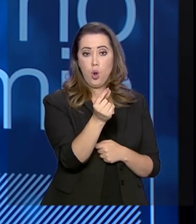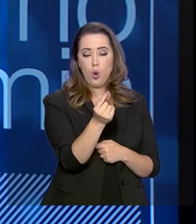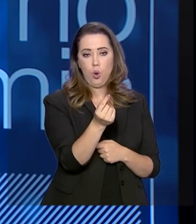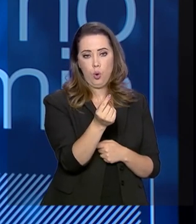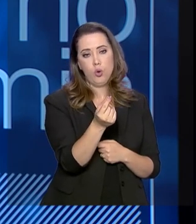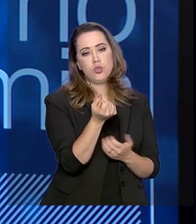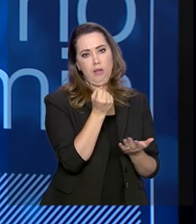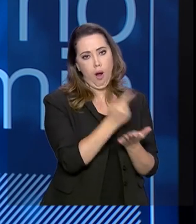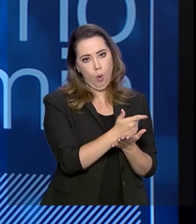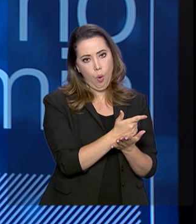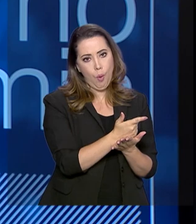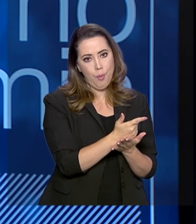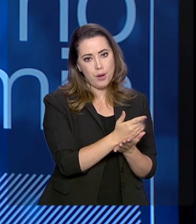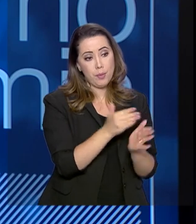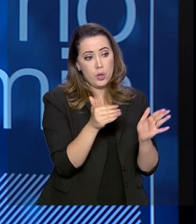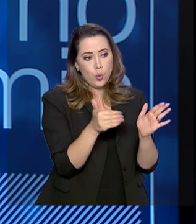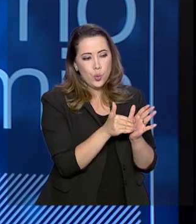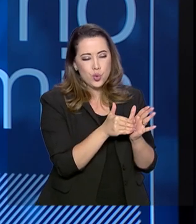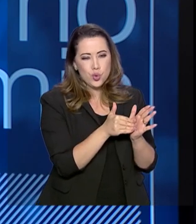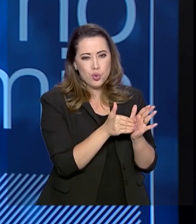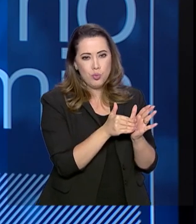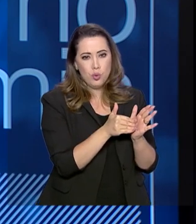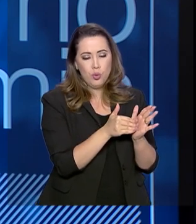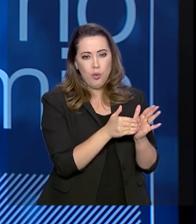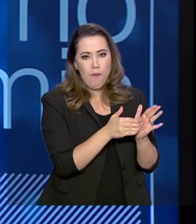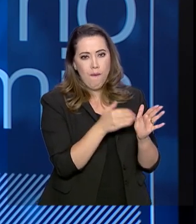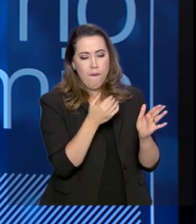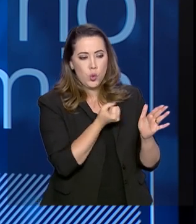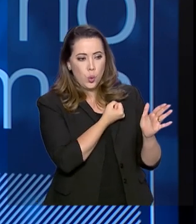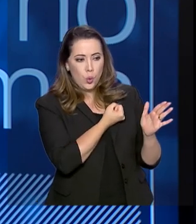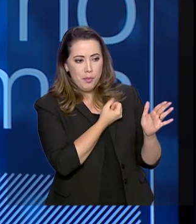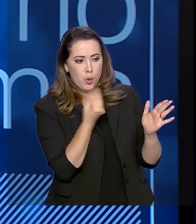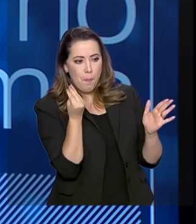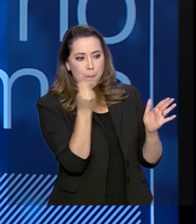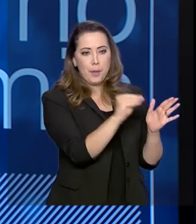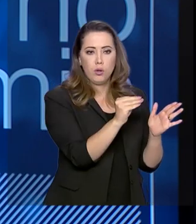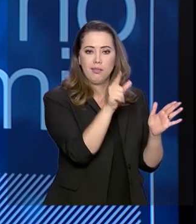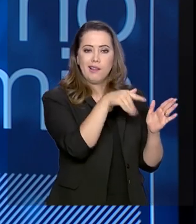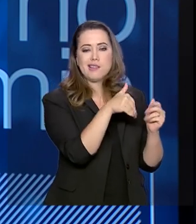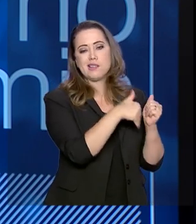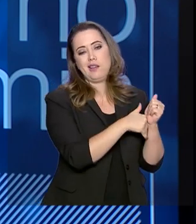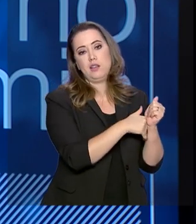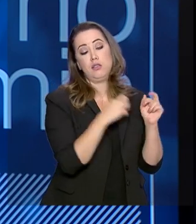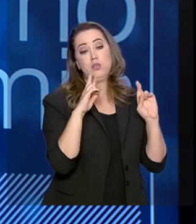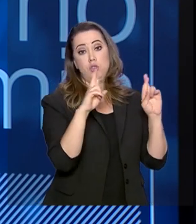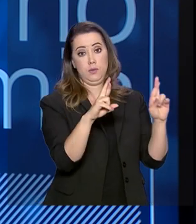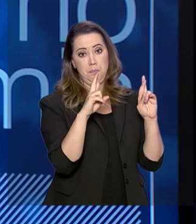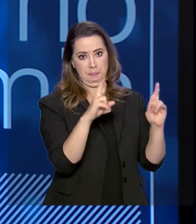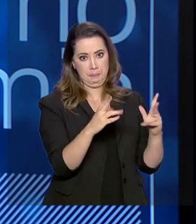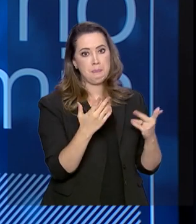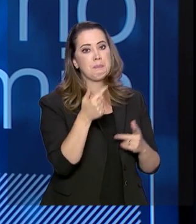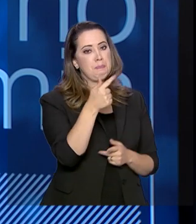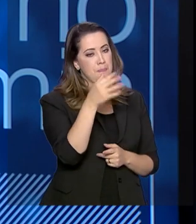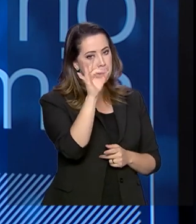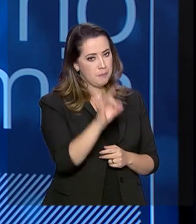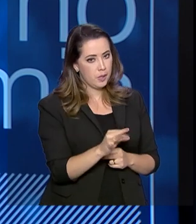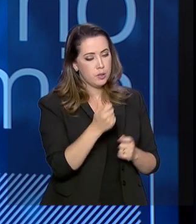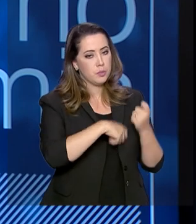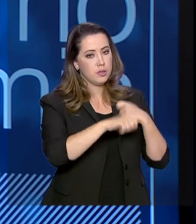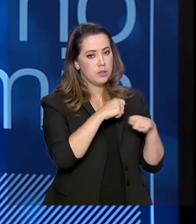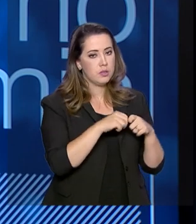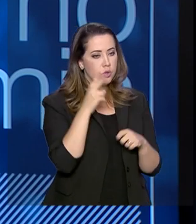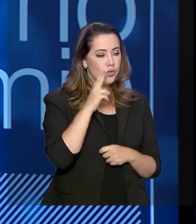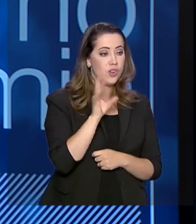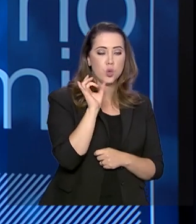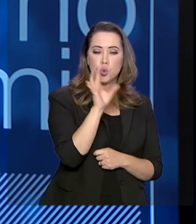sistemática de ter um último lance fechado, a gente está esperando aí ter essa economia. Se nós olharmos que só o Poder